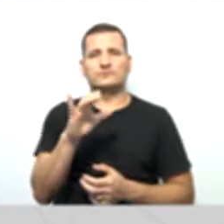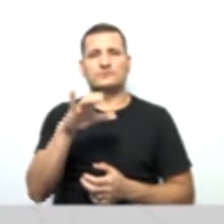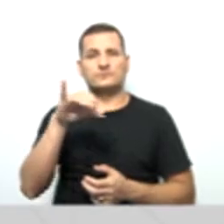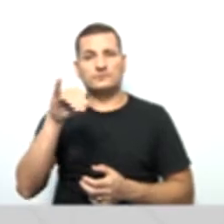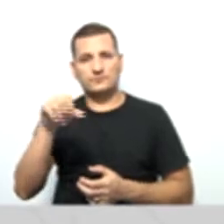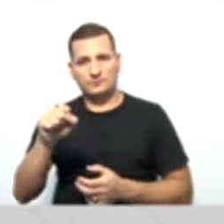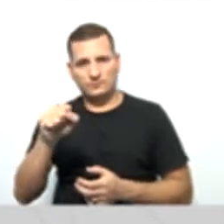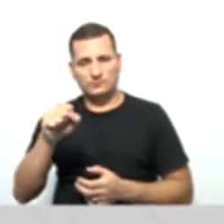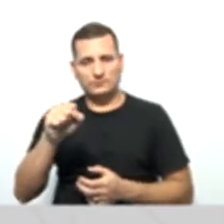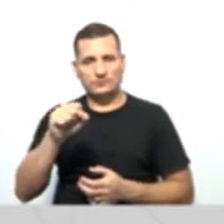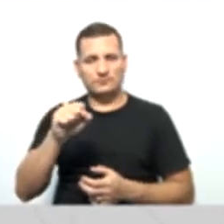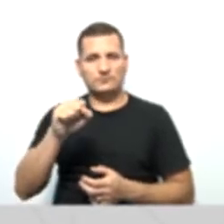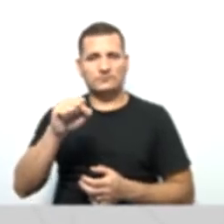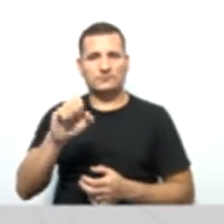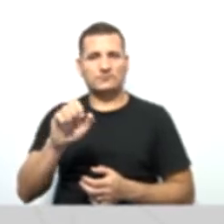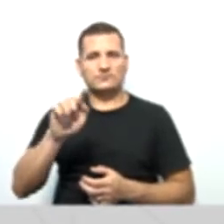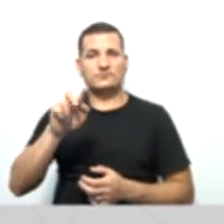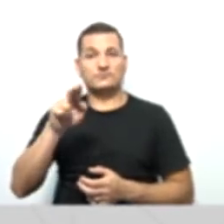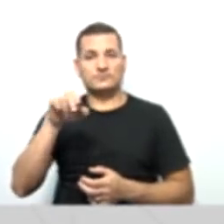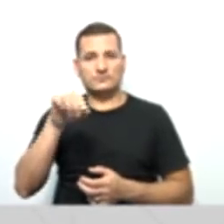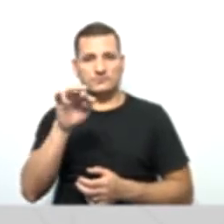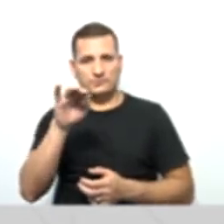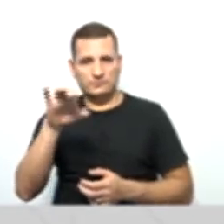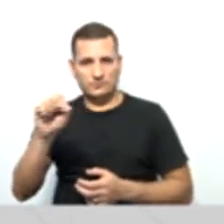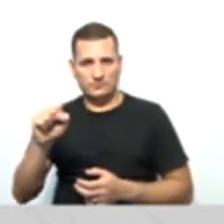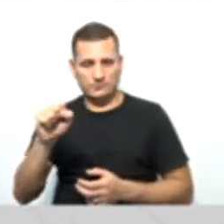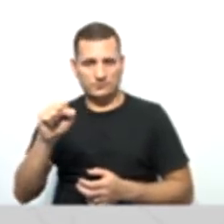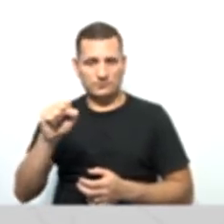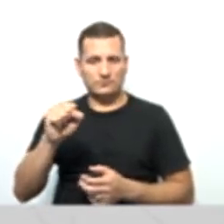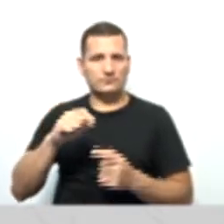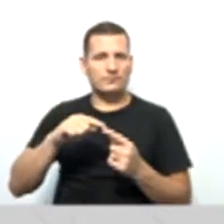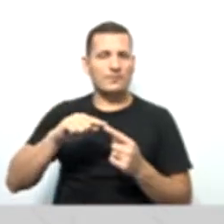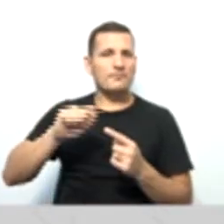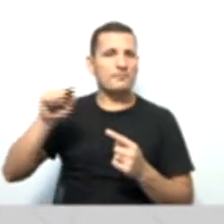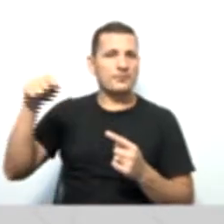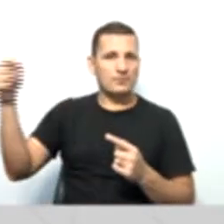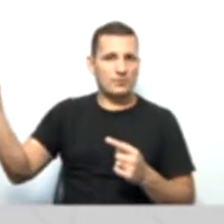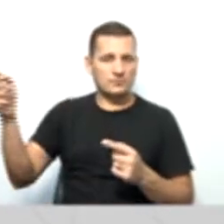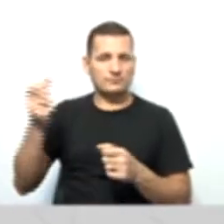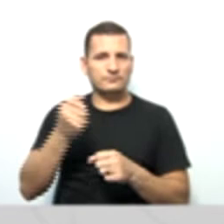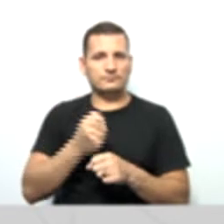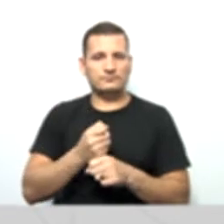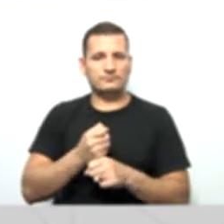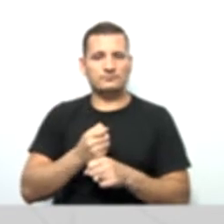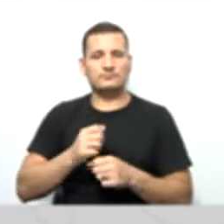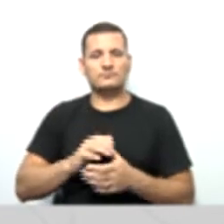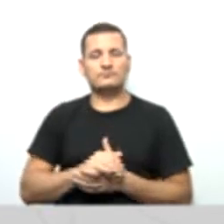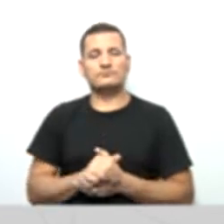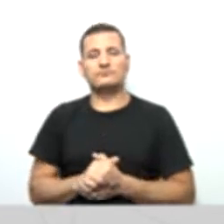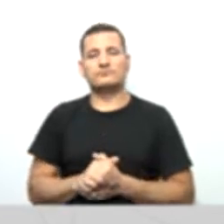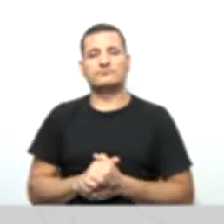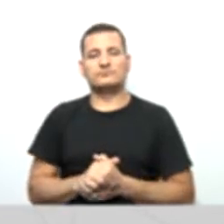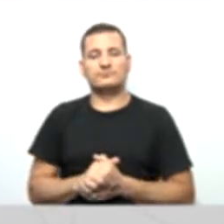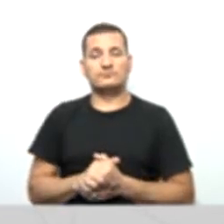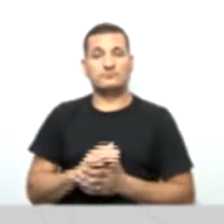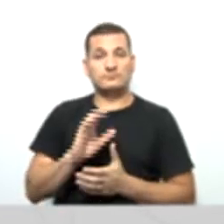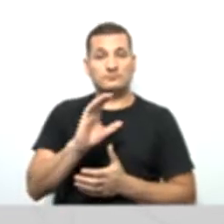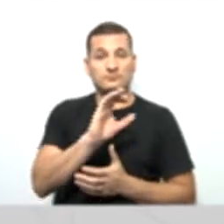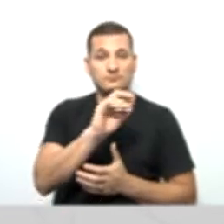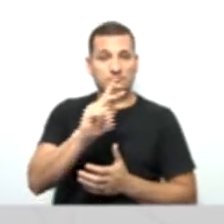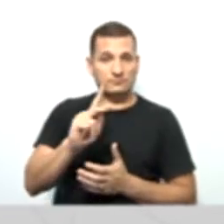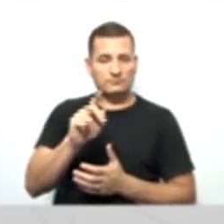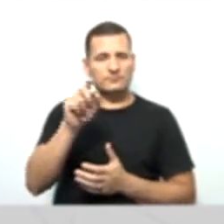Disponibilizar o dinheiro. Ele vai pagar. Então, o dinheiro vai sair do bolso da cooperativa, vai sair do caixa da